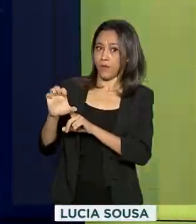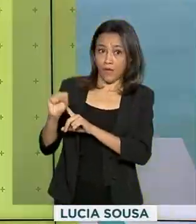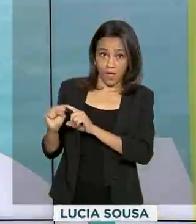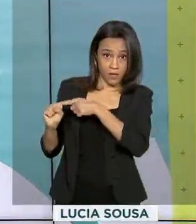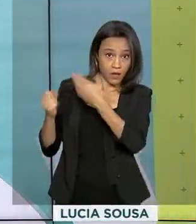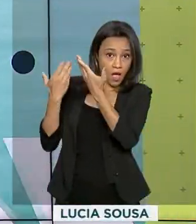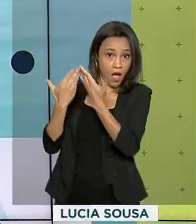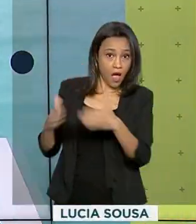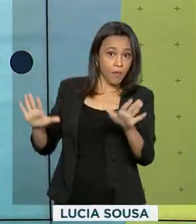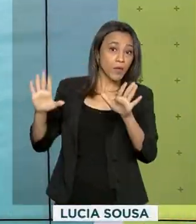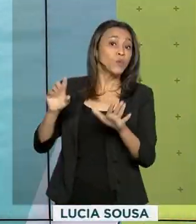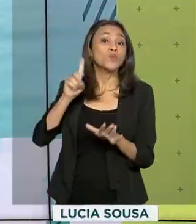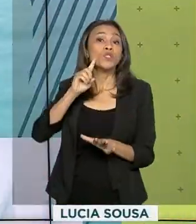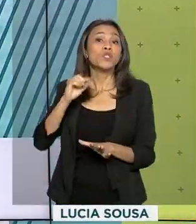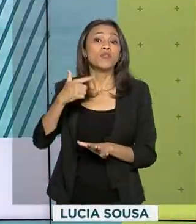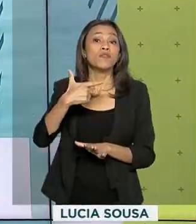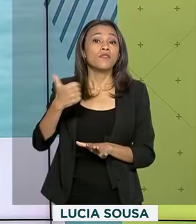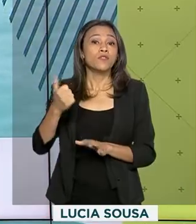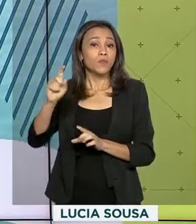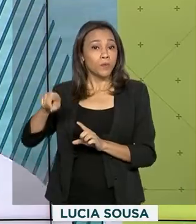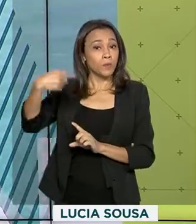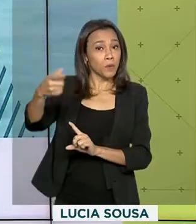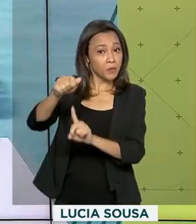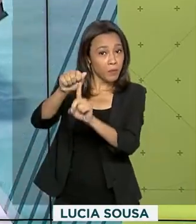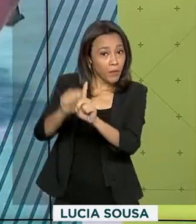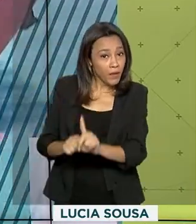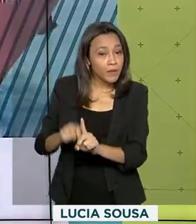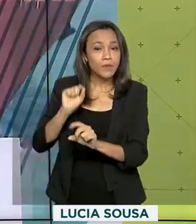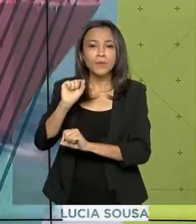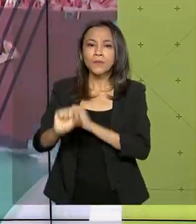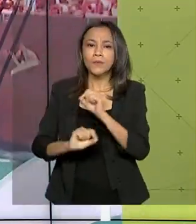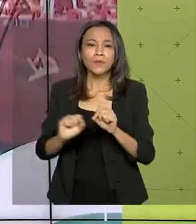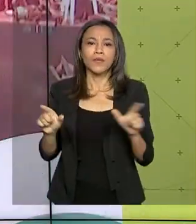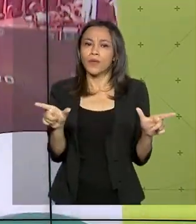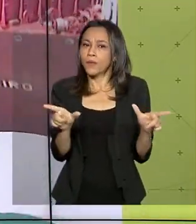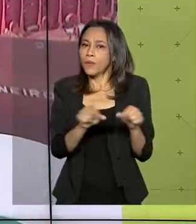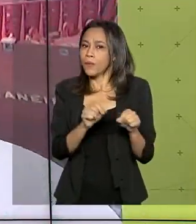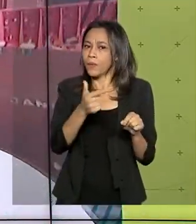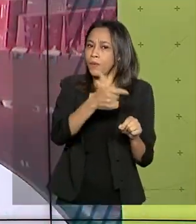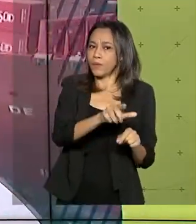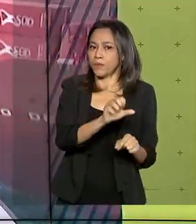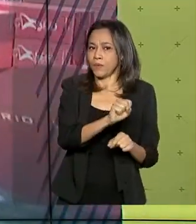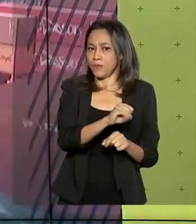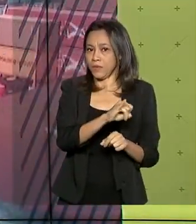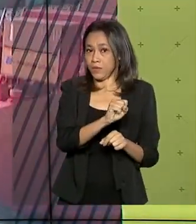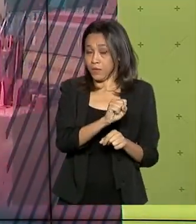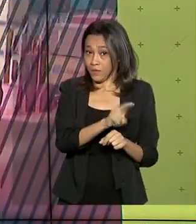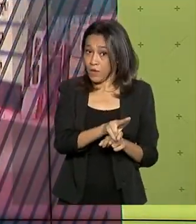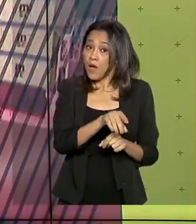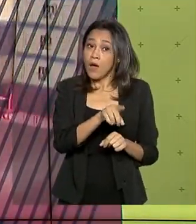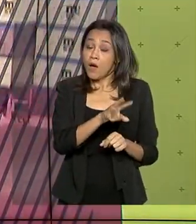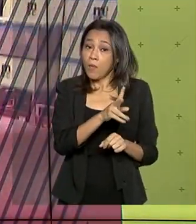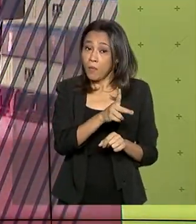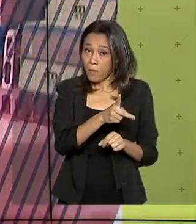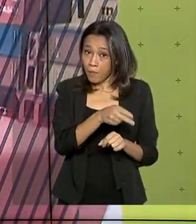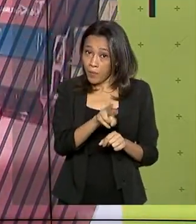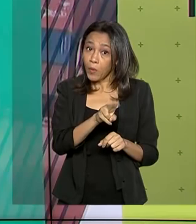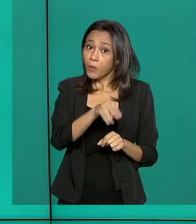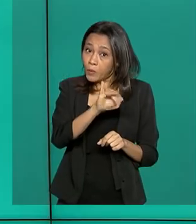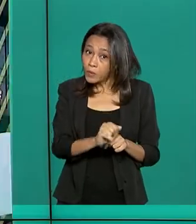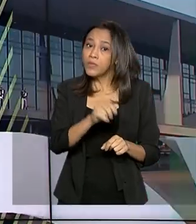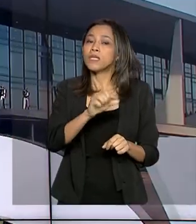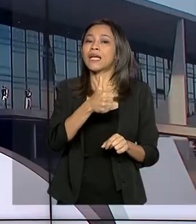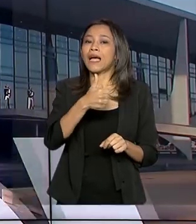processo no dia 21 do mês que vem. Para o programa Universidade para Todos, as inscrições vão de 14 a 17 de